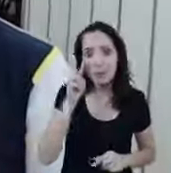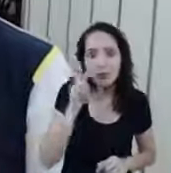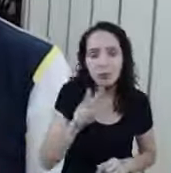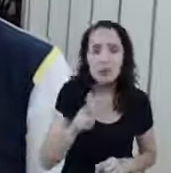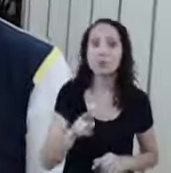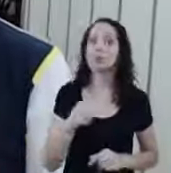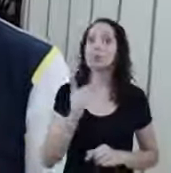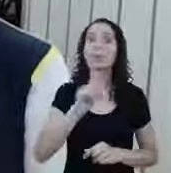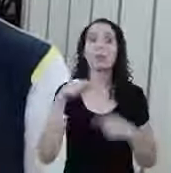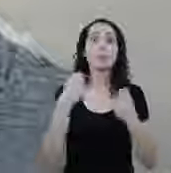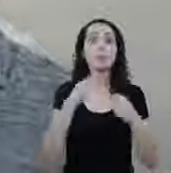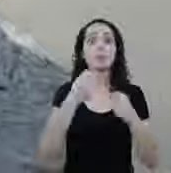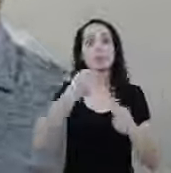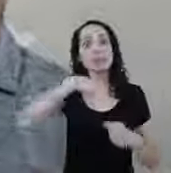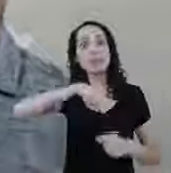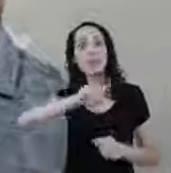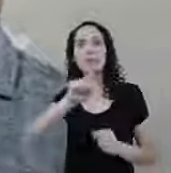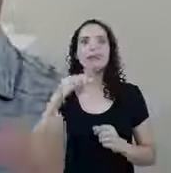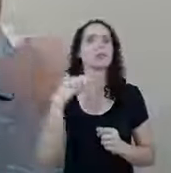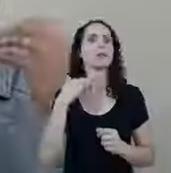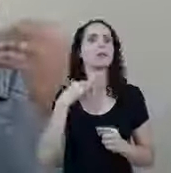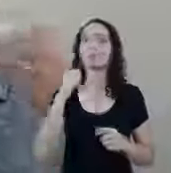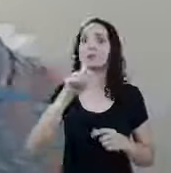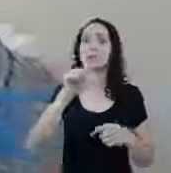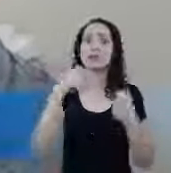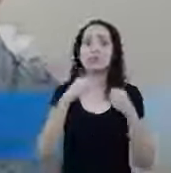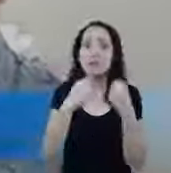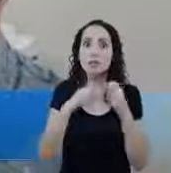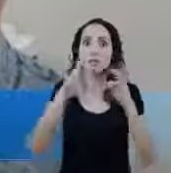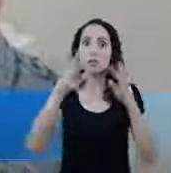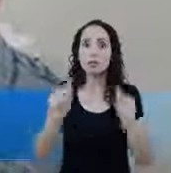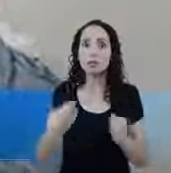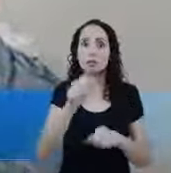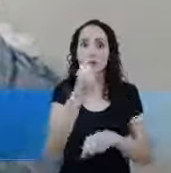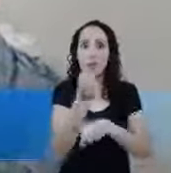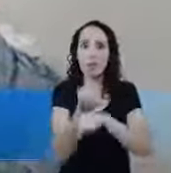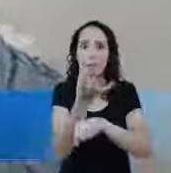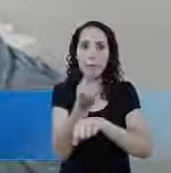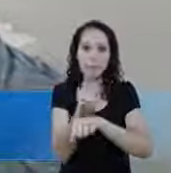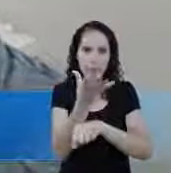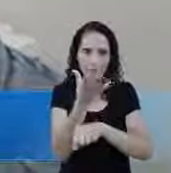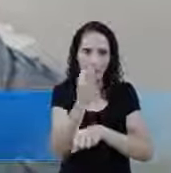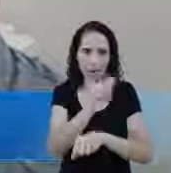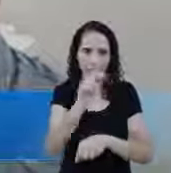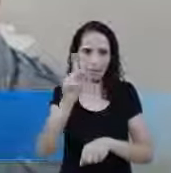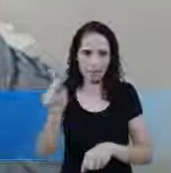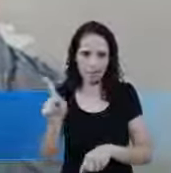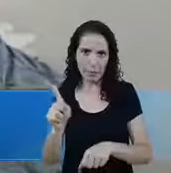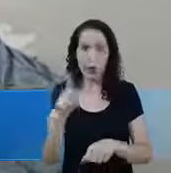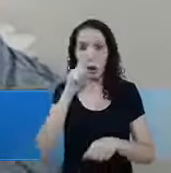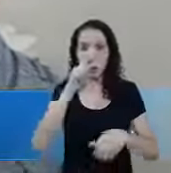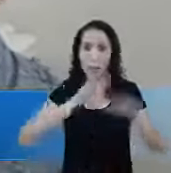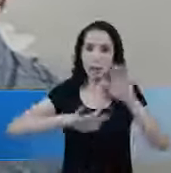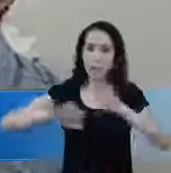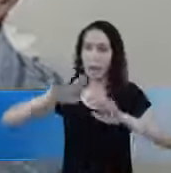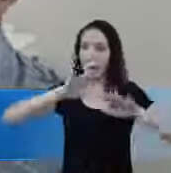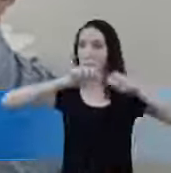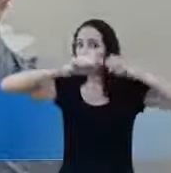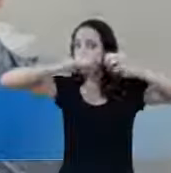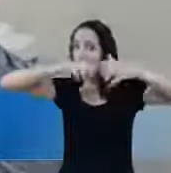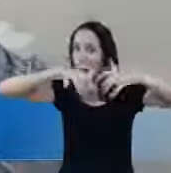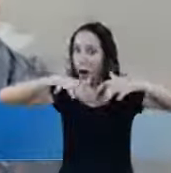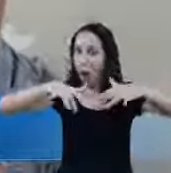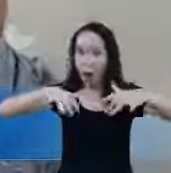ir no banco Não precisa ir no banco Cuidado Esse alto índice de contaminação Sem proliferação Nesses dias Todo mundo sem